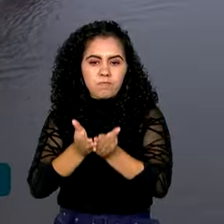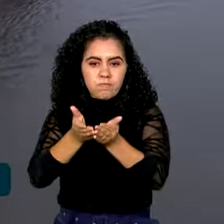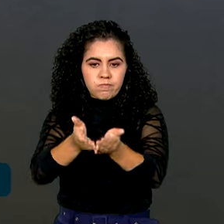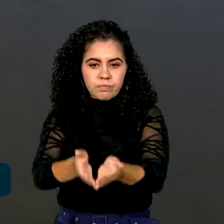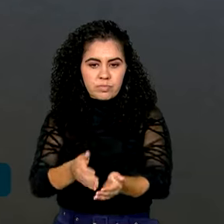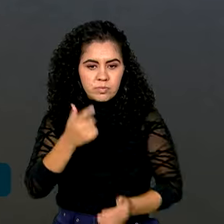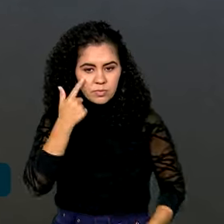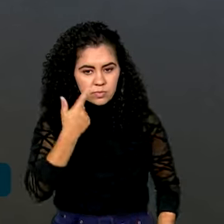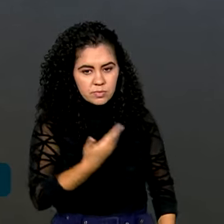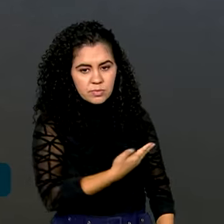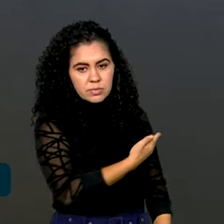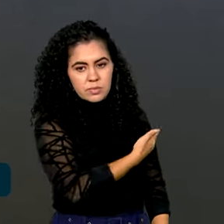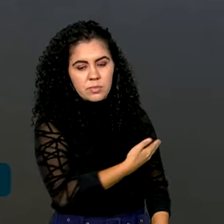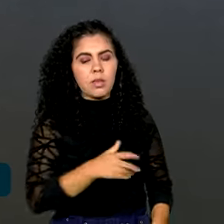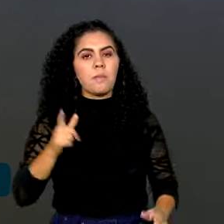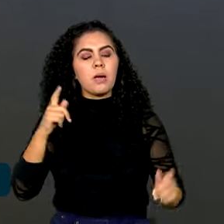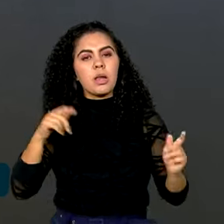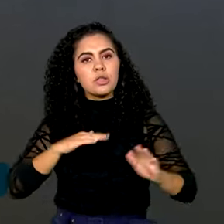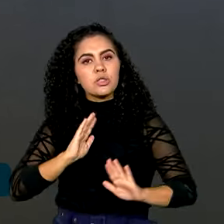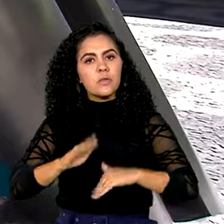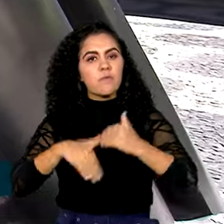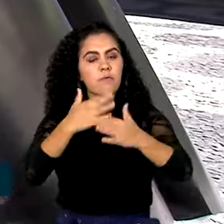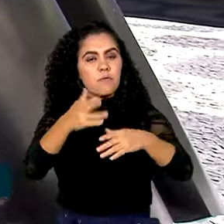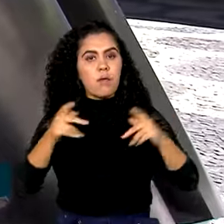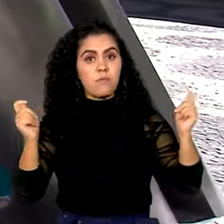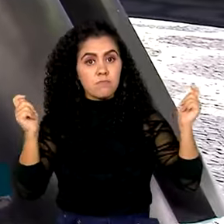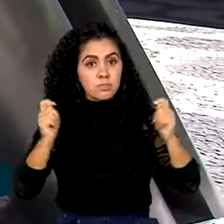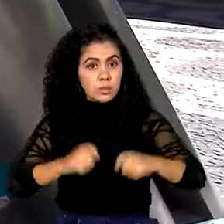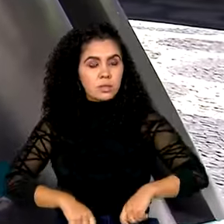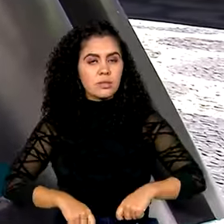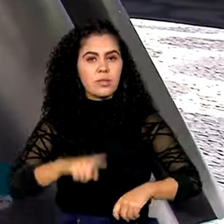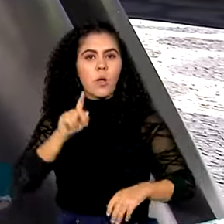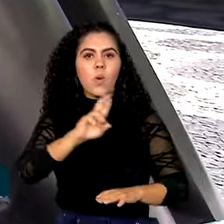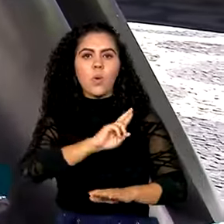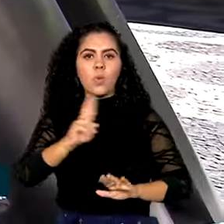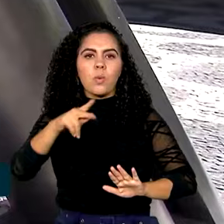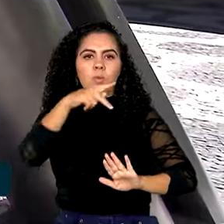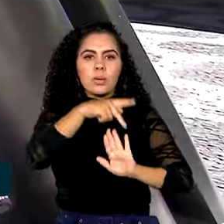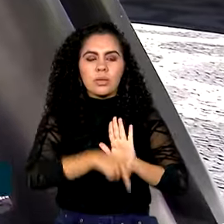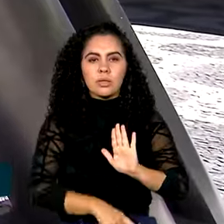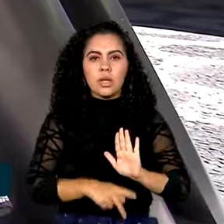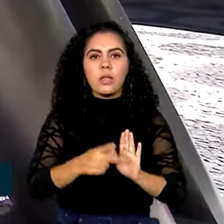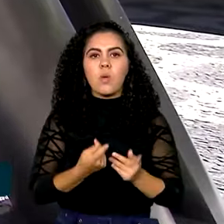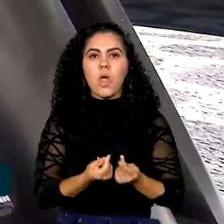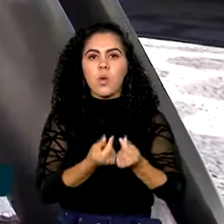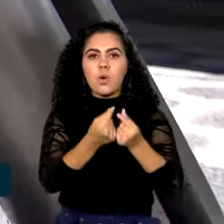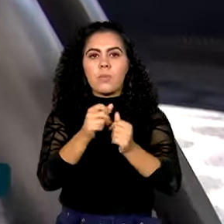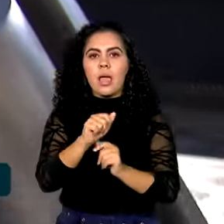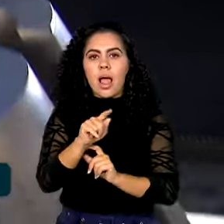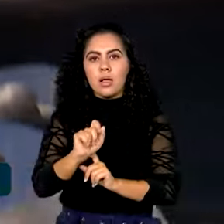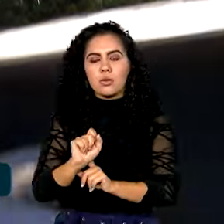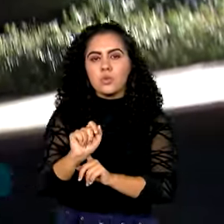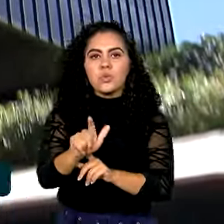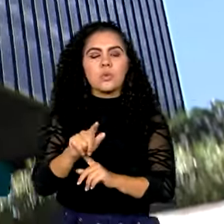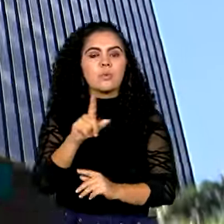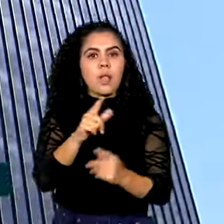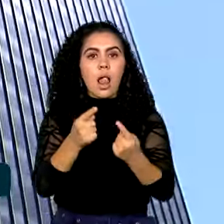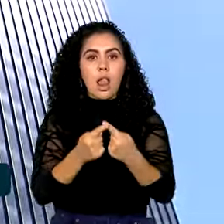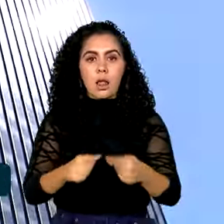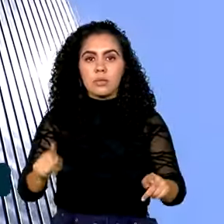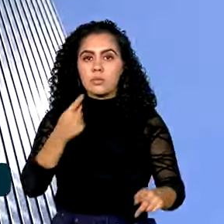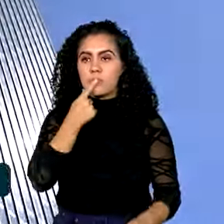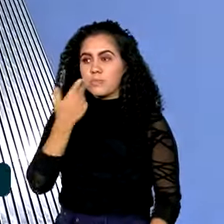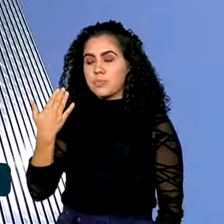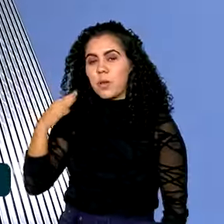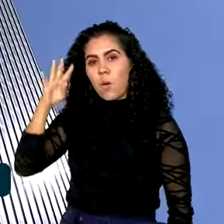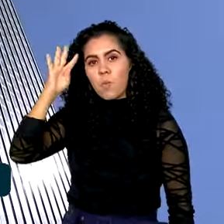ainda mais o potencial da chamada economia azul, o Banco Nacional de Desenvolvimento Econômico e Social lançou nesta quarta